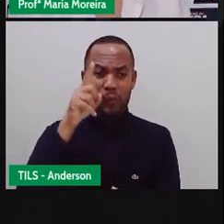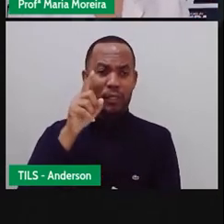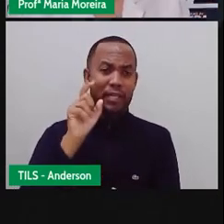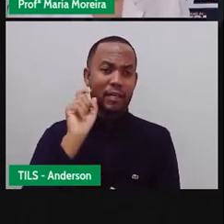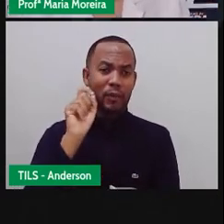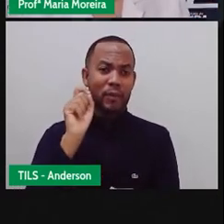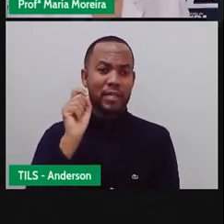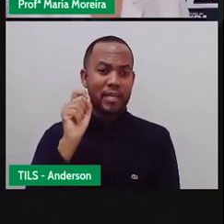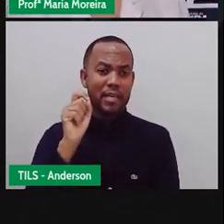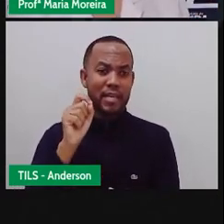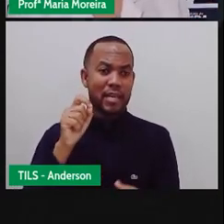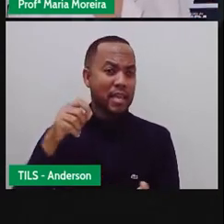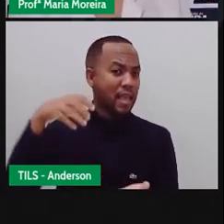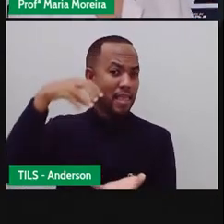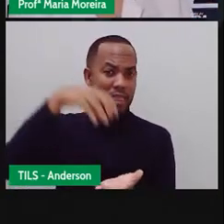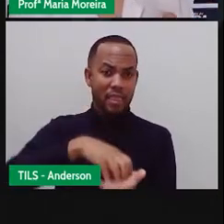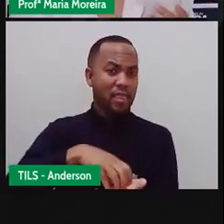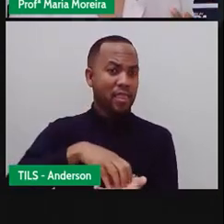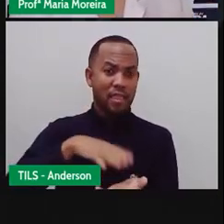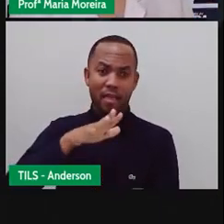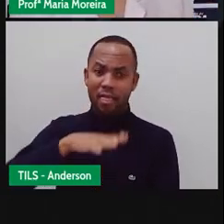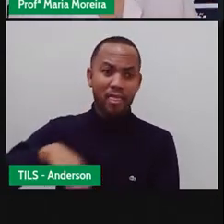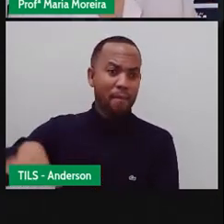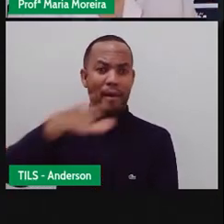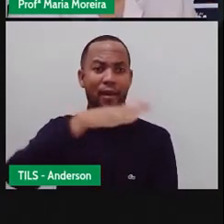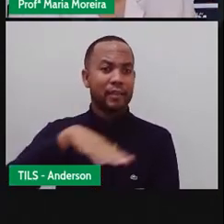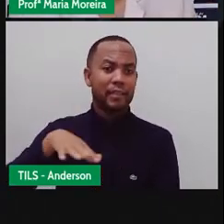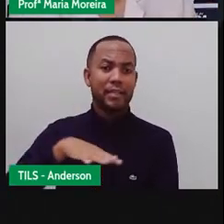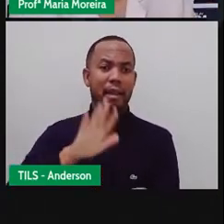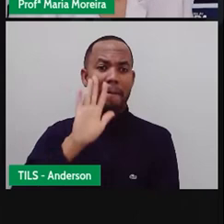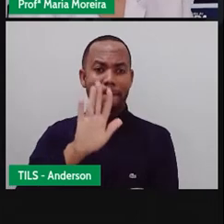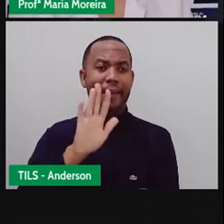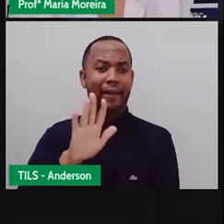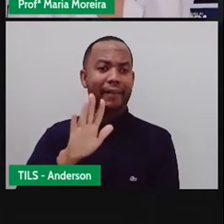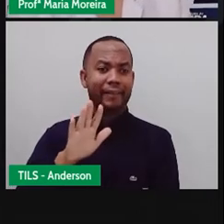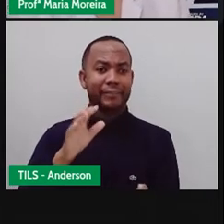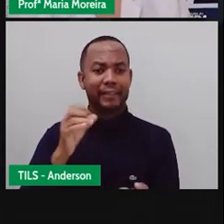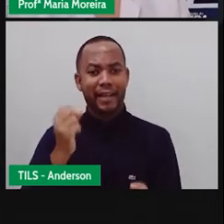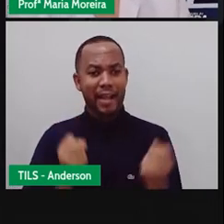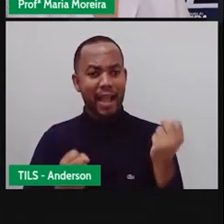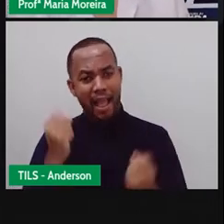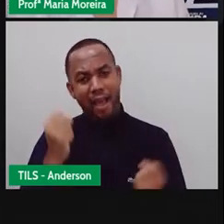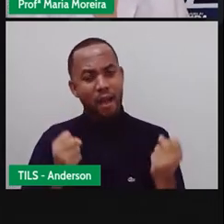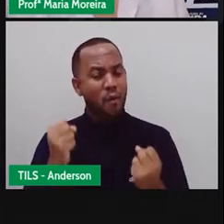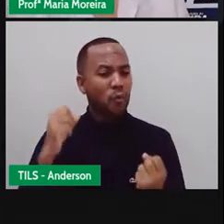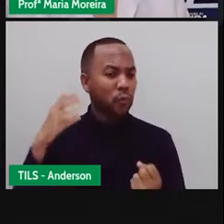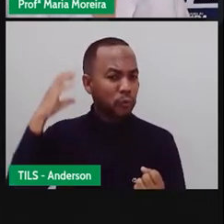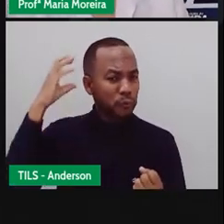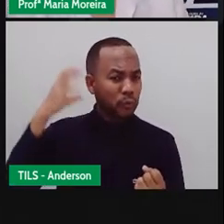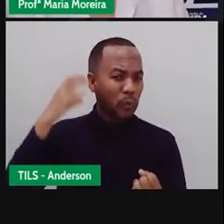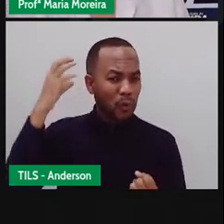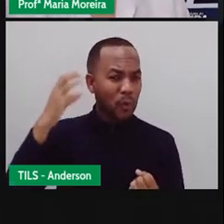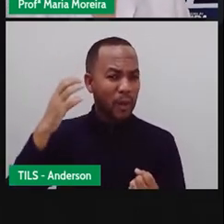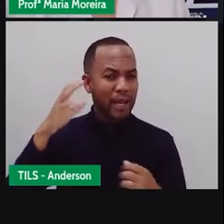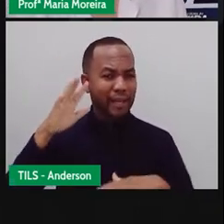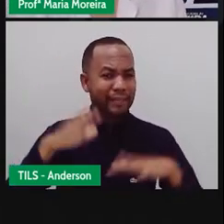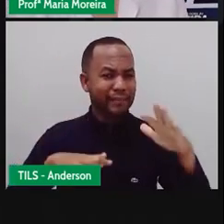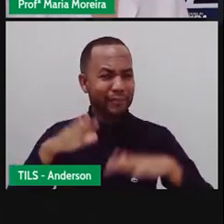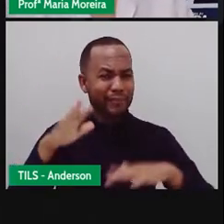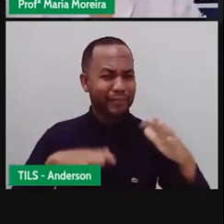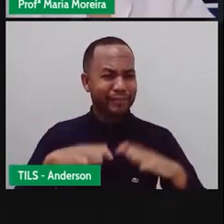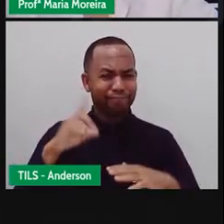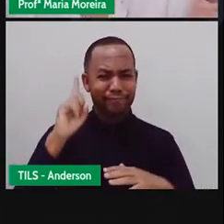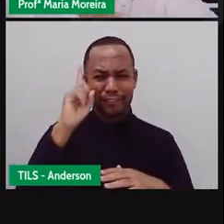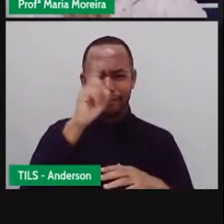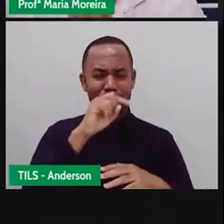Bahia, né? Apesar aí do carro de som ser uma mídia bem invasiva. Como assim? A gente não escolhe. O